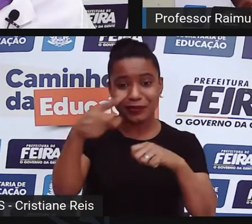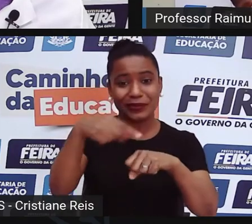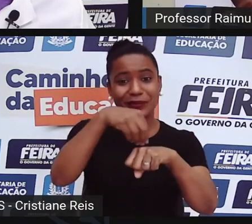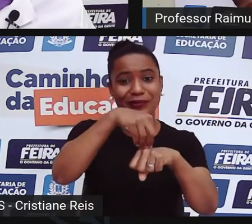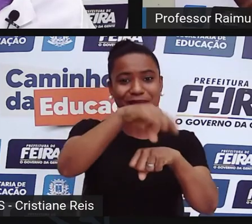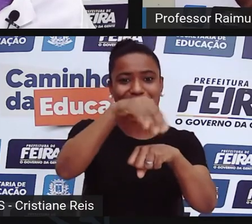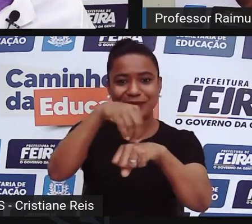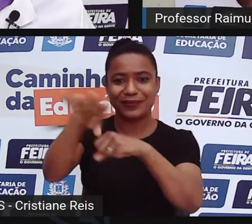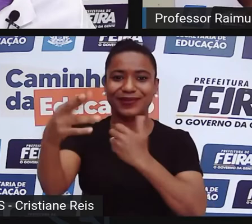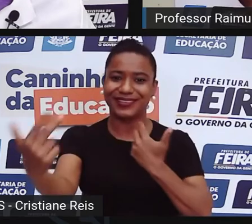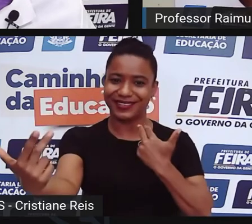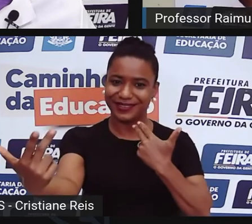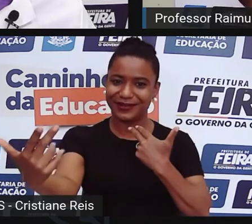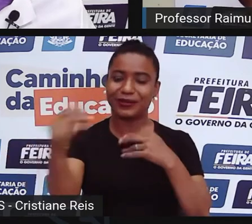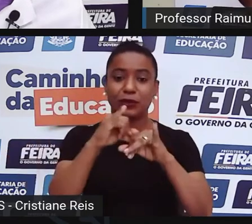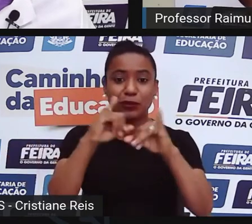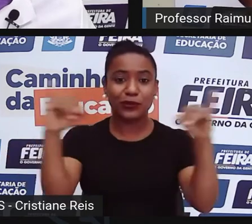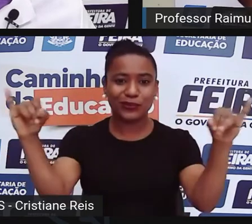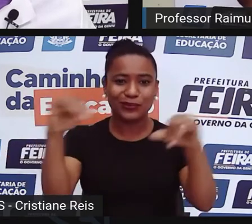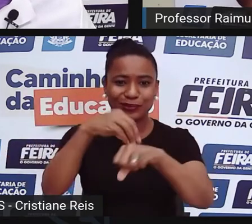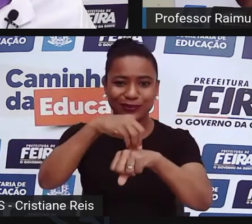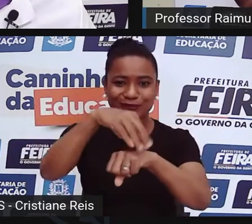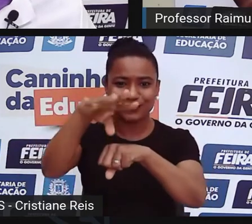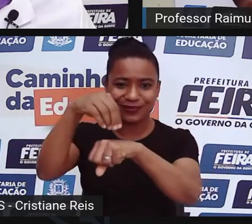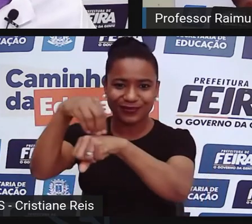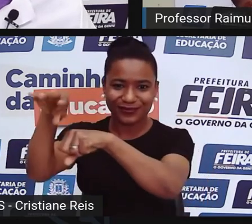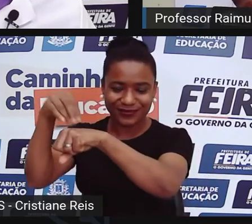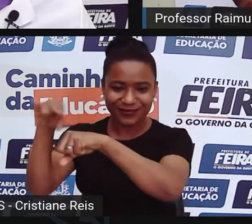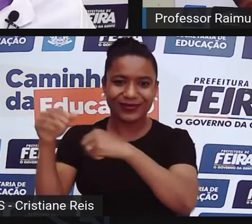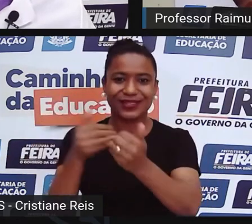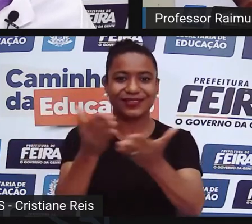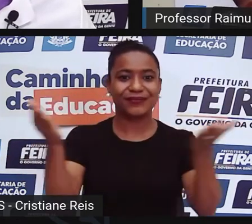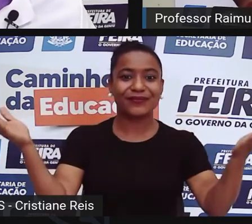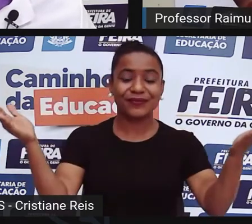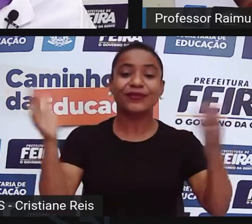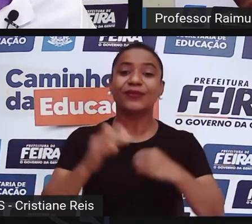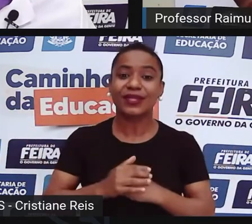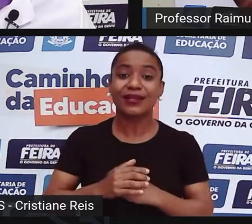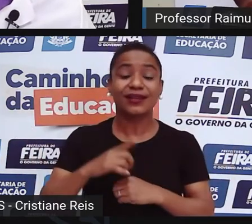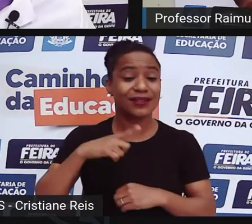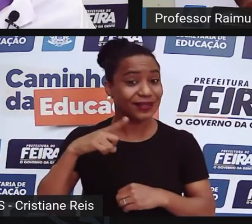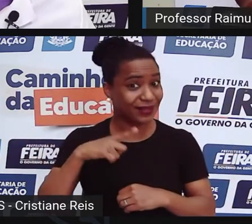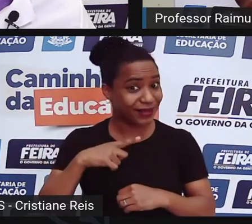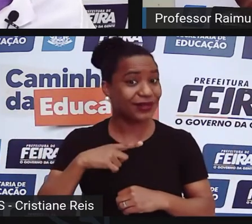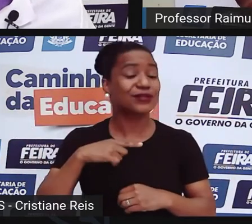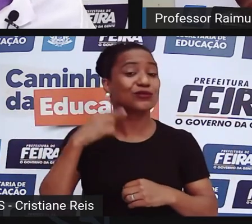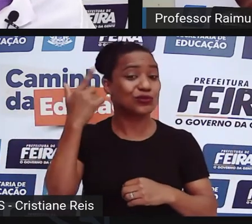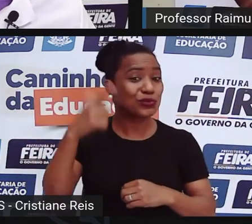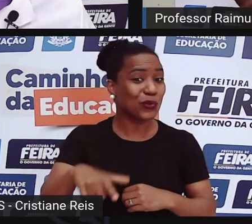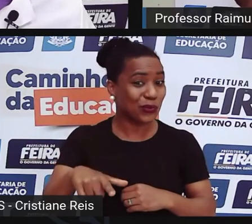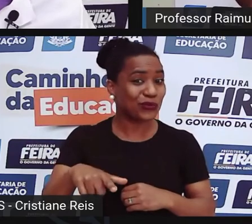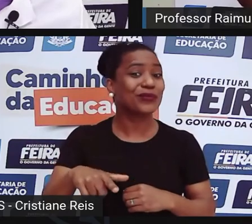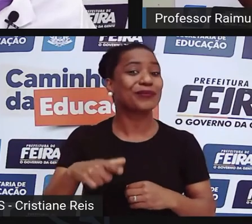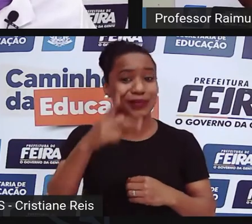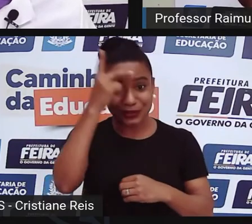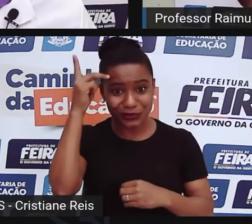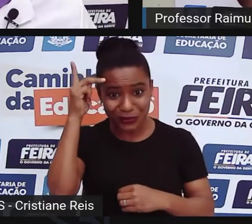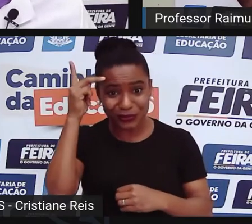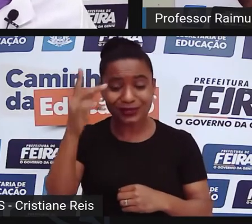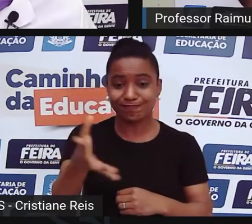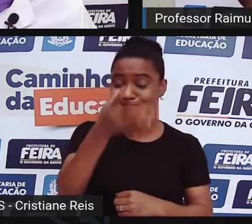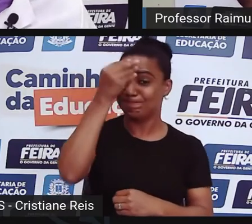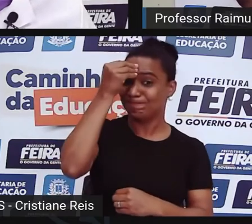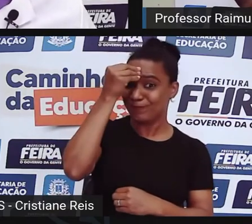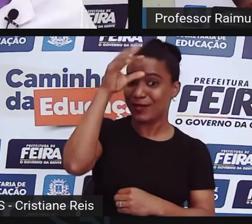Do que eu aprendi Dentro da capoeira E fazer Novos formadores De opiniões Próprias Nada que